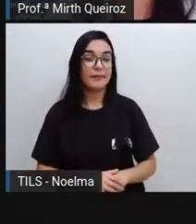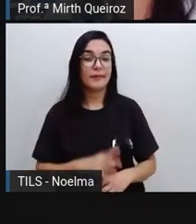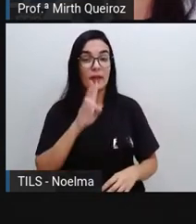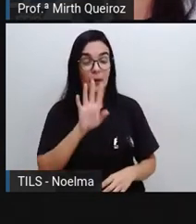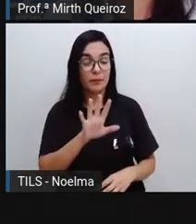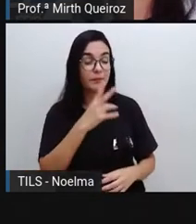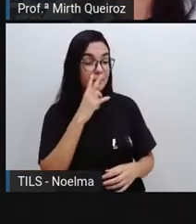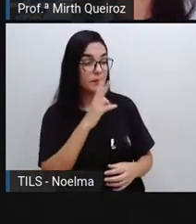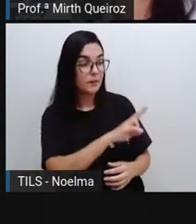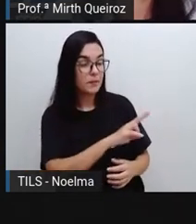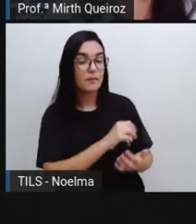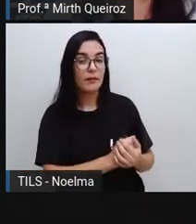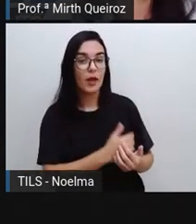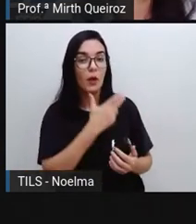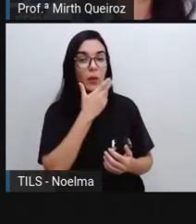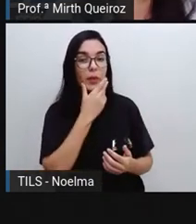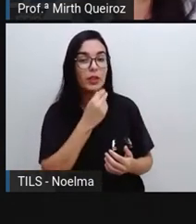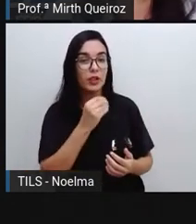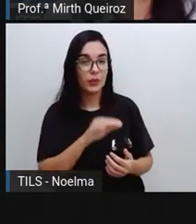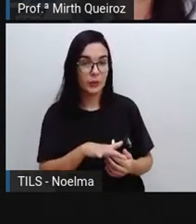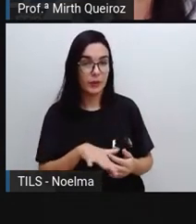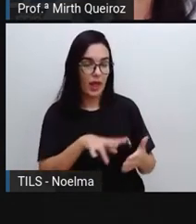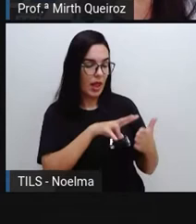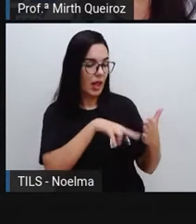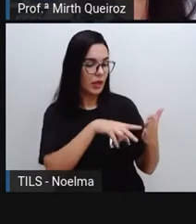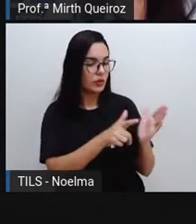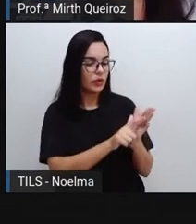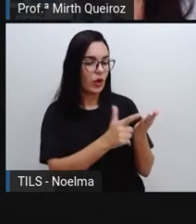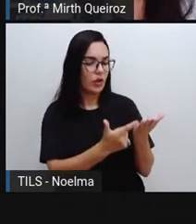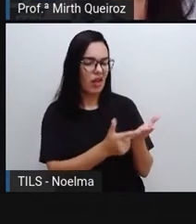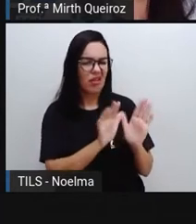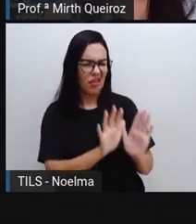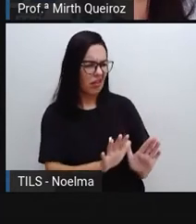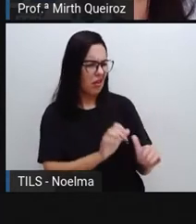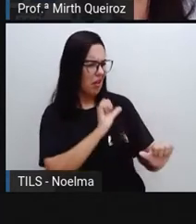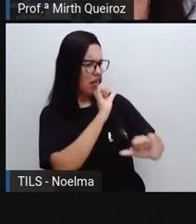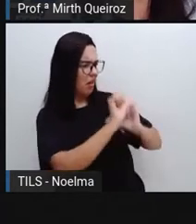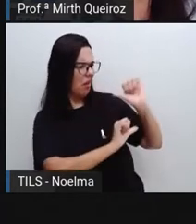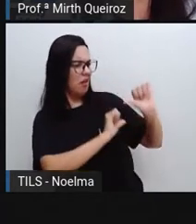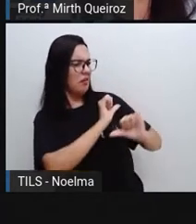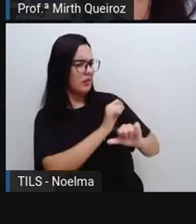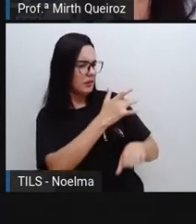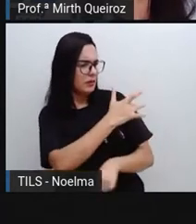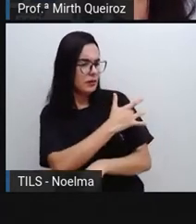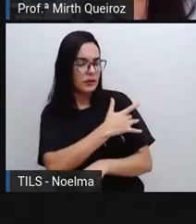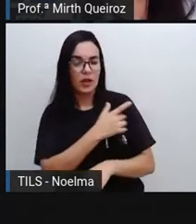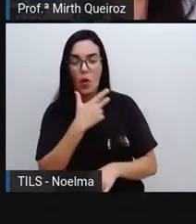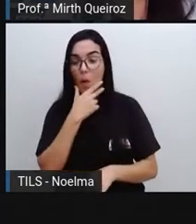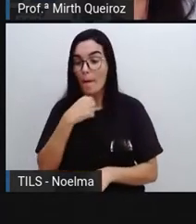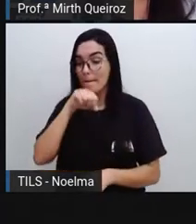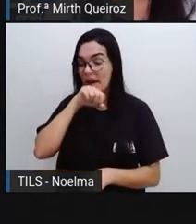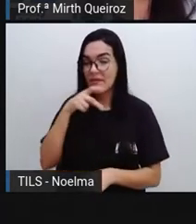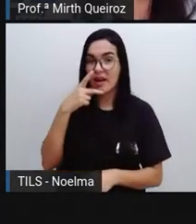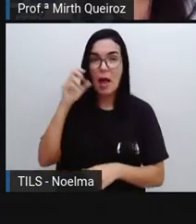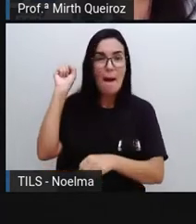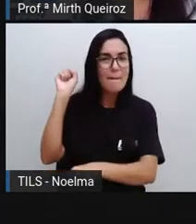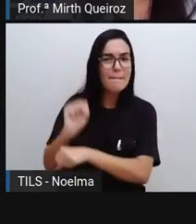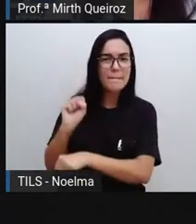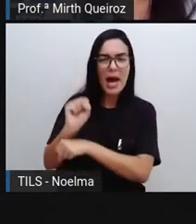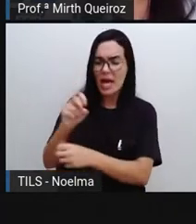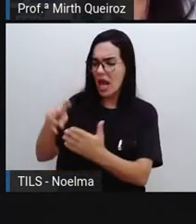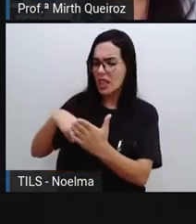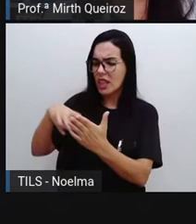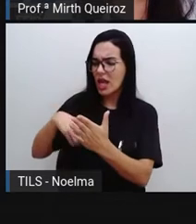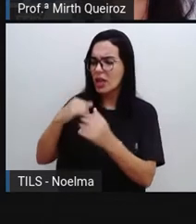A Revolta da Vacina. E o pai, o que ele disse? Pare de ler notícias, você é muito